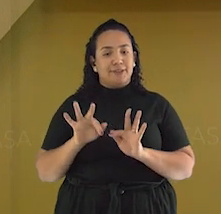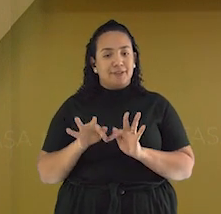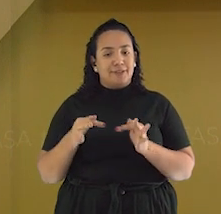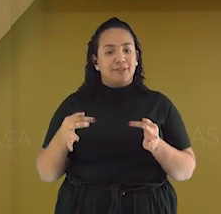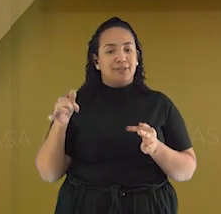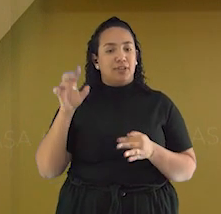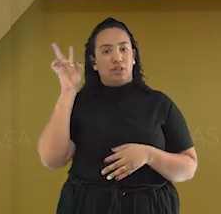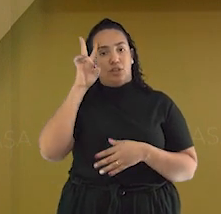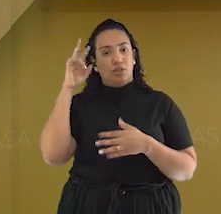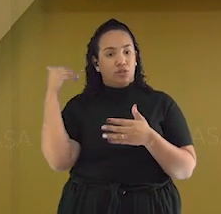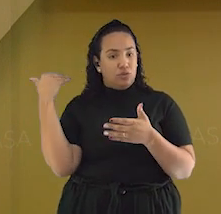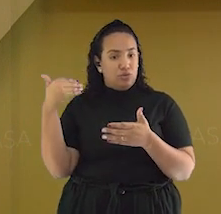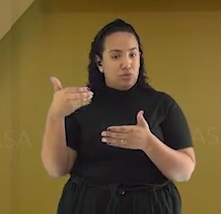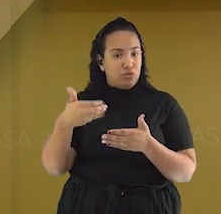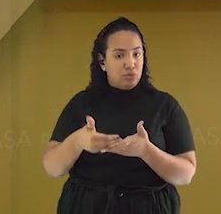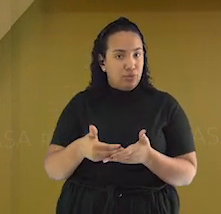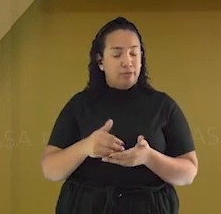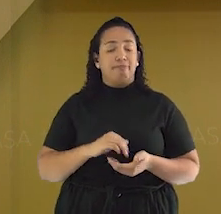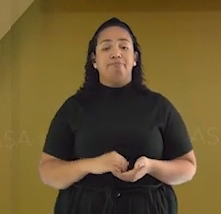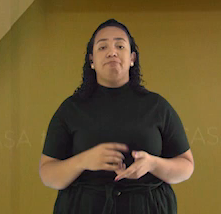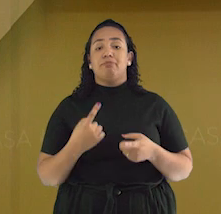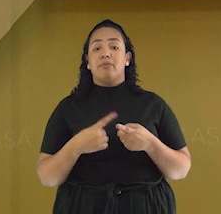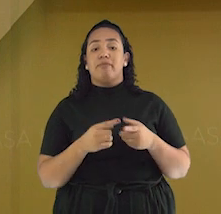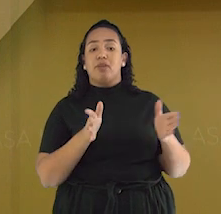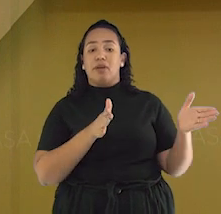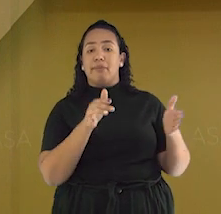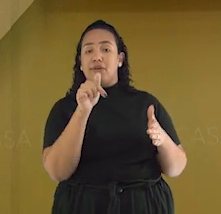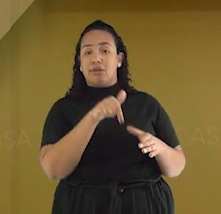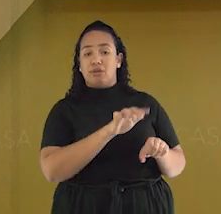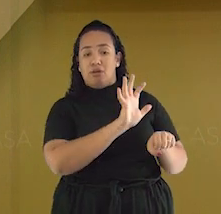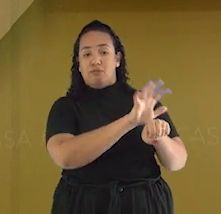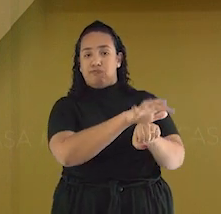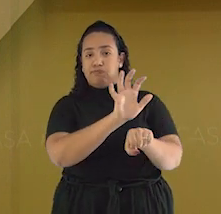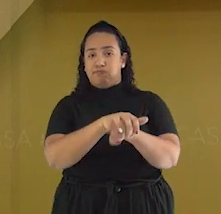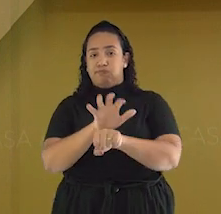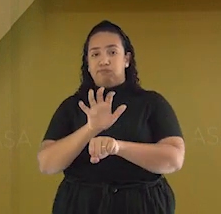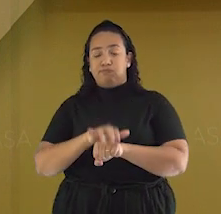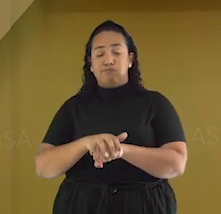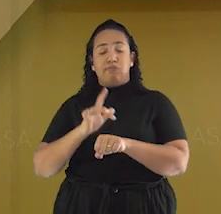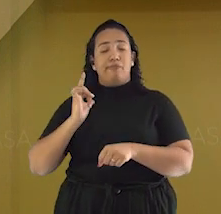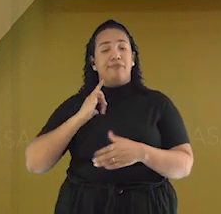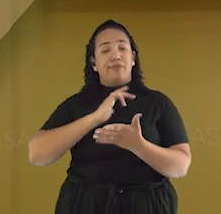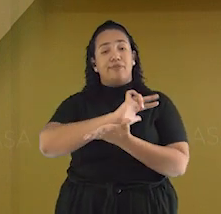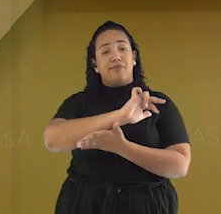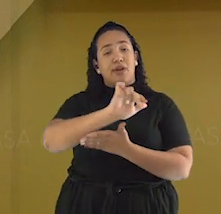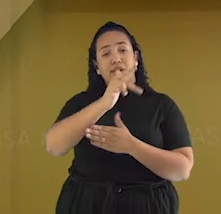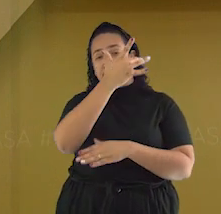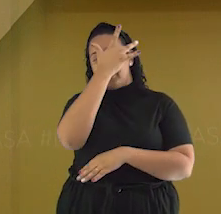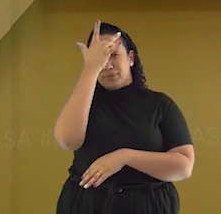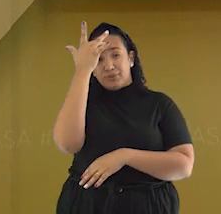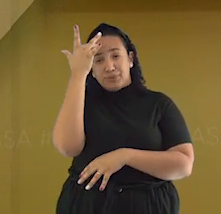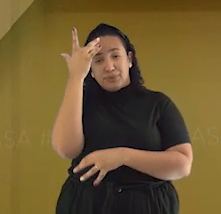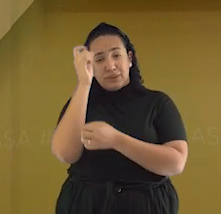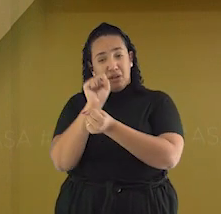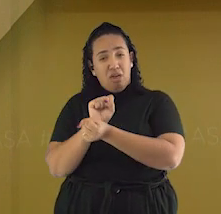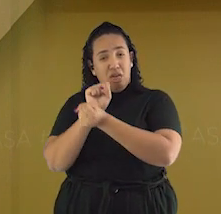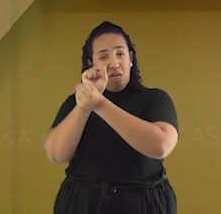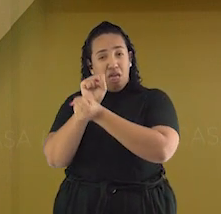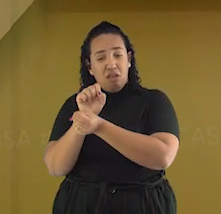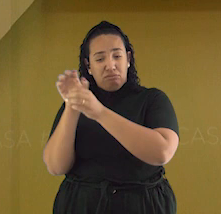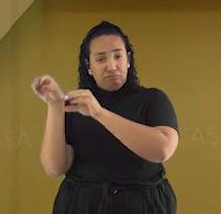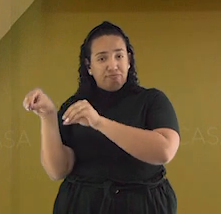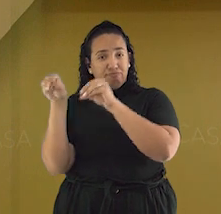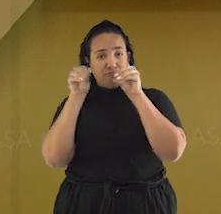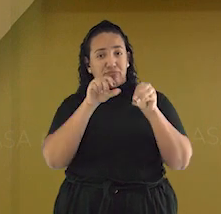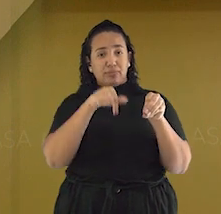Isso porque durante o período colonial, milhares de africanos foram escravizados e trazidos ao Brasil para servir de mão de obra